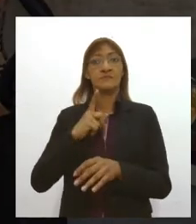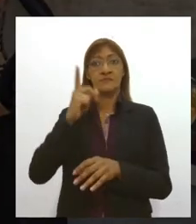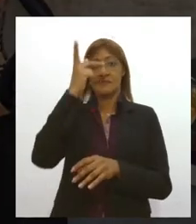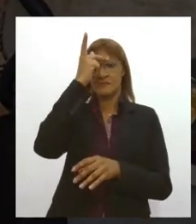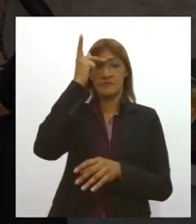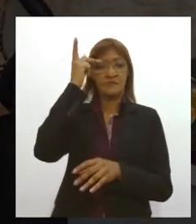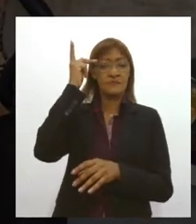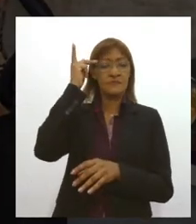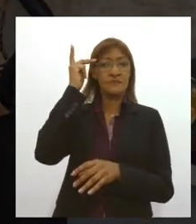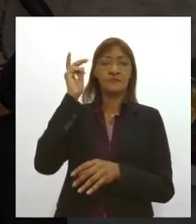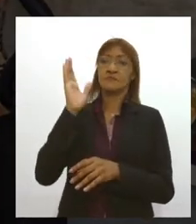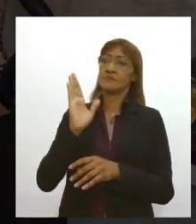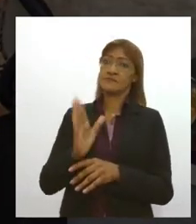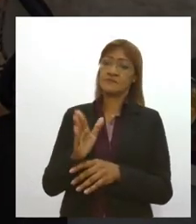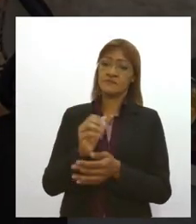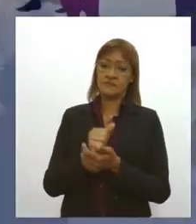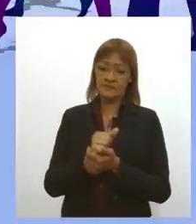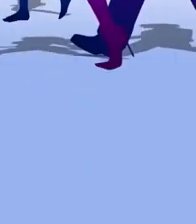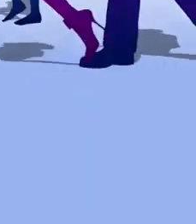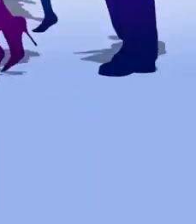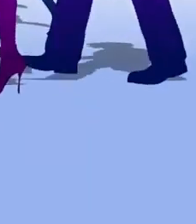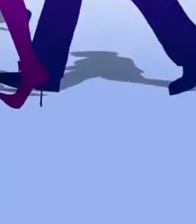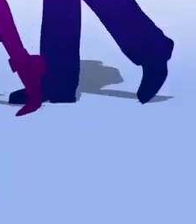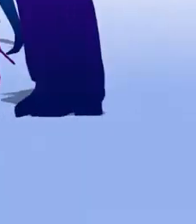e pessoas não tão boas